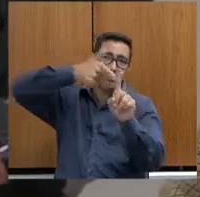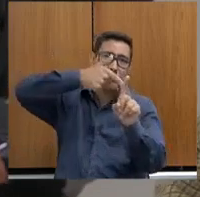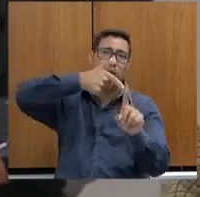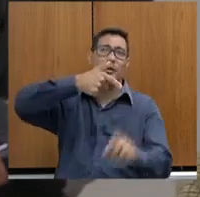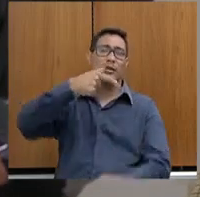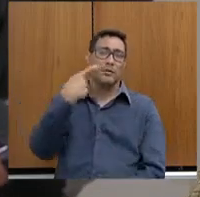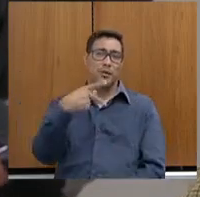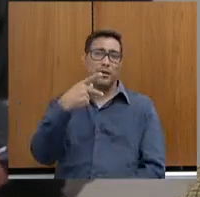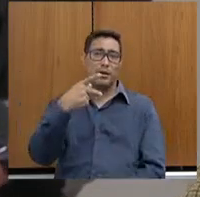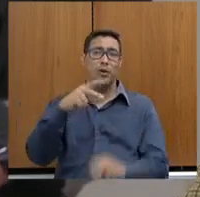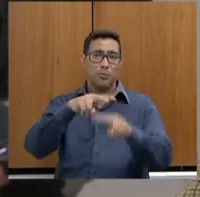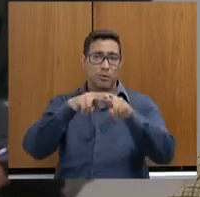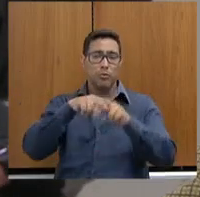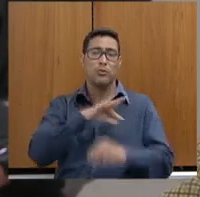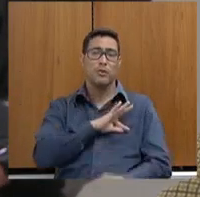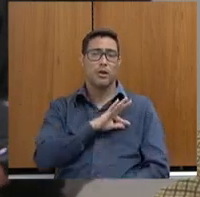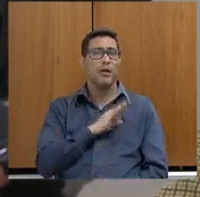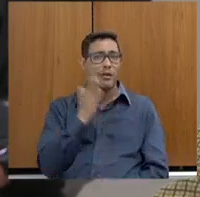conhecer